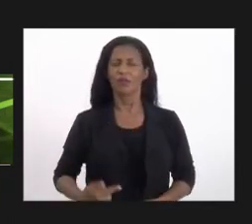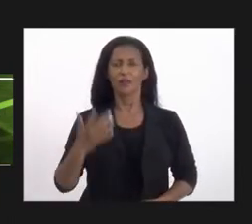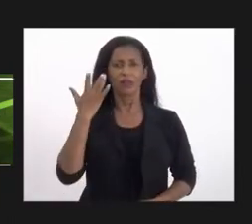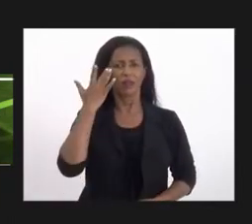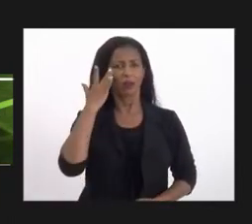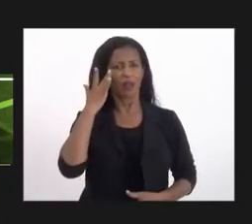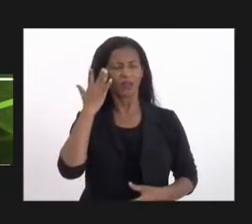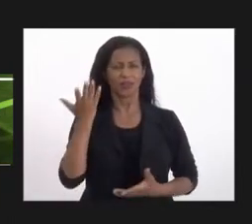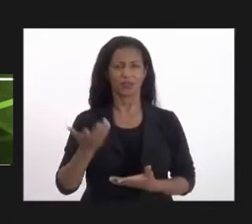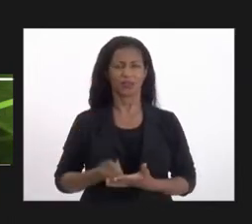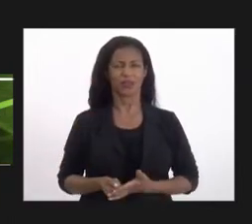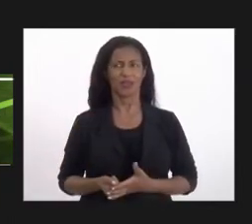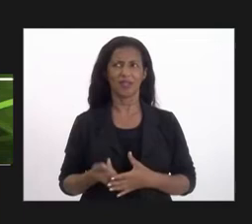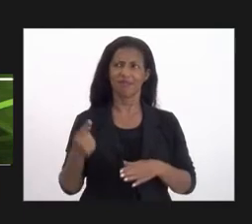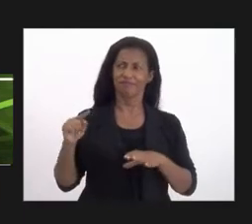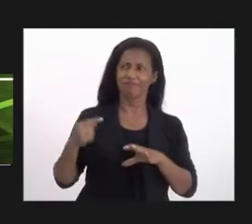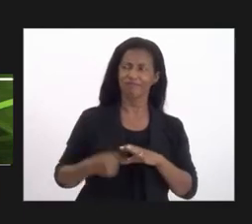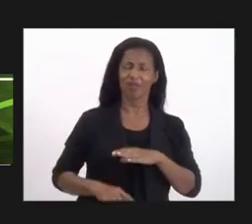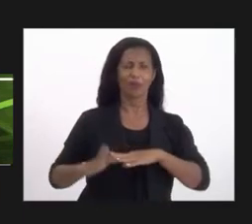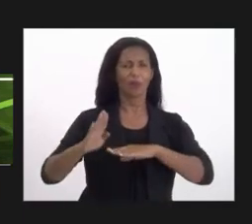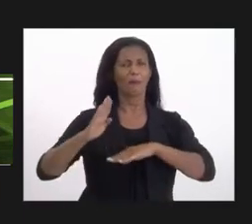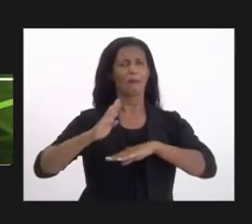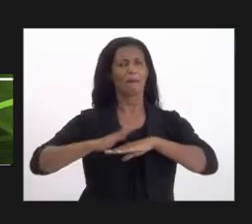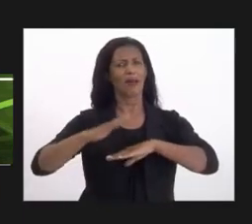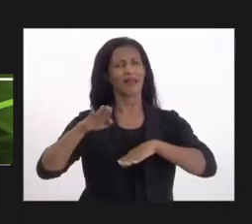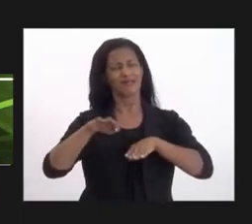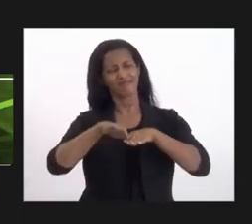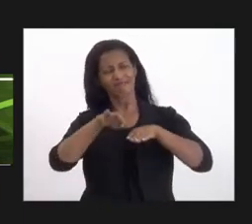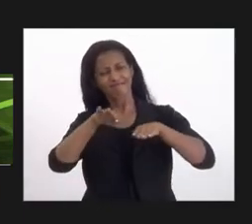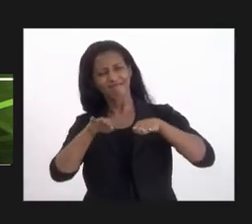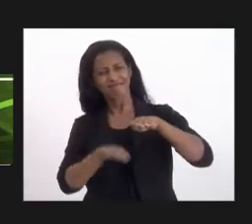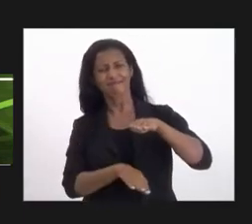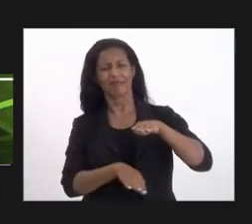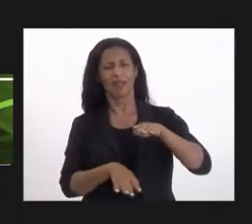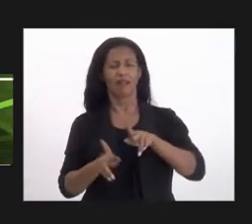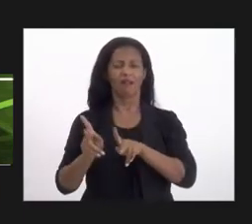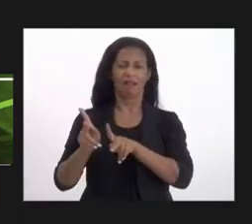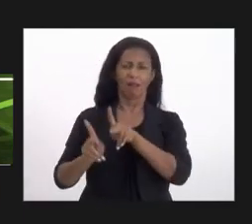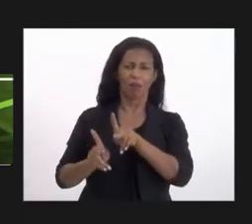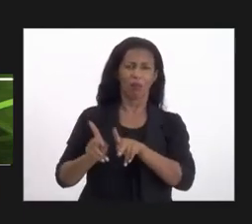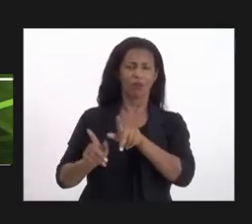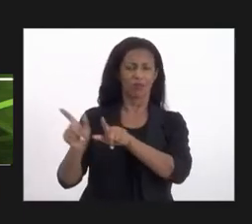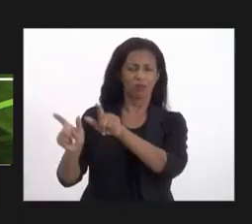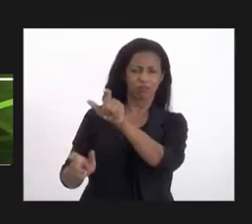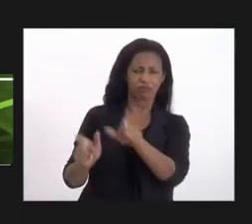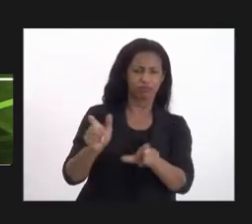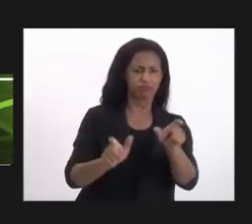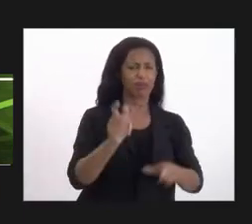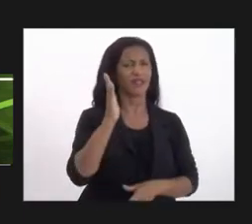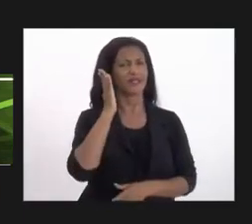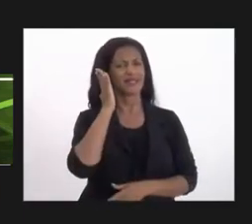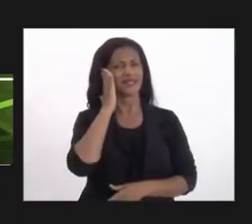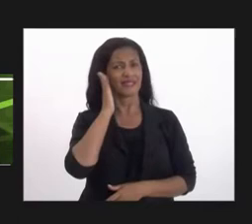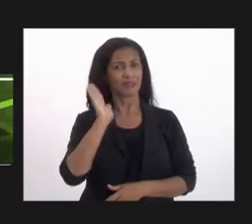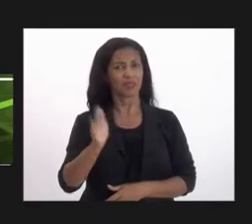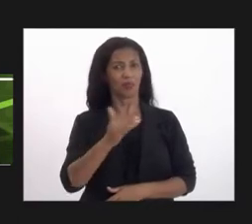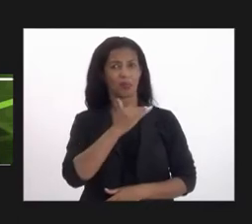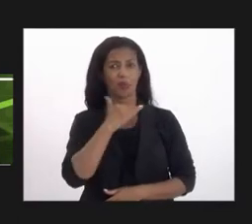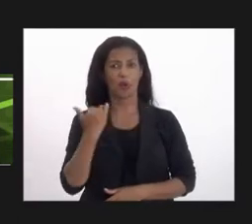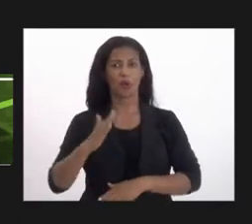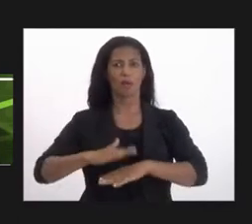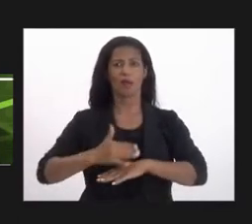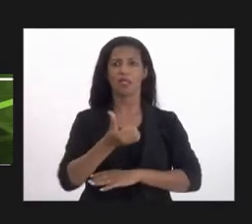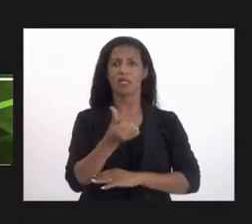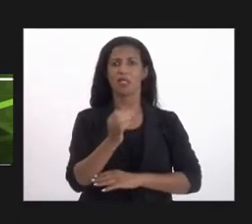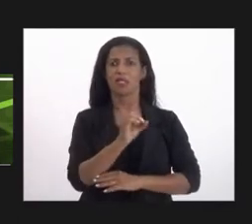aprofundou muito mais essas desigualdades. A população, né? A gente sabe aí que a gente já morreu mais de 600